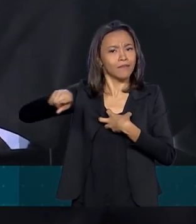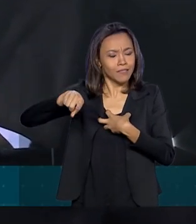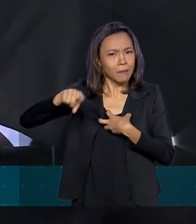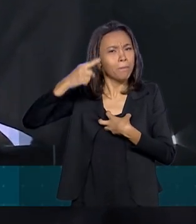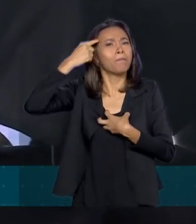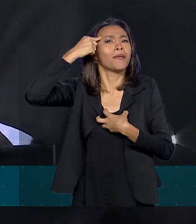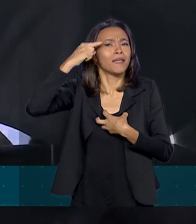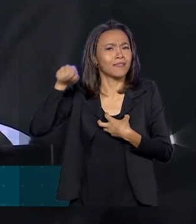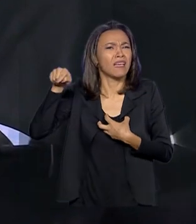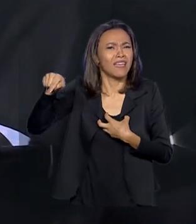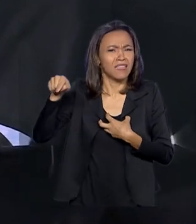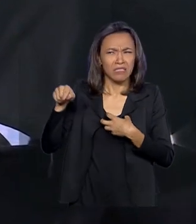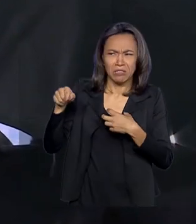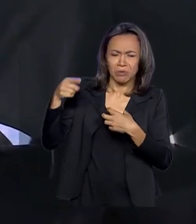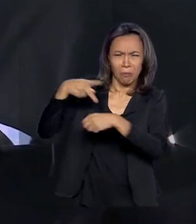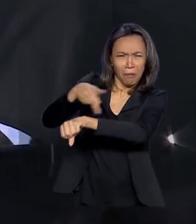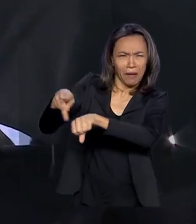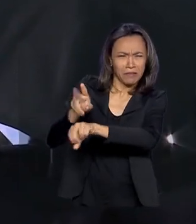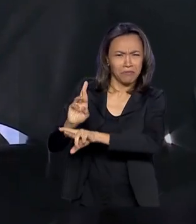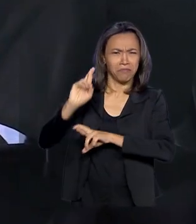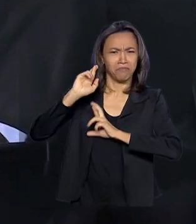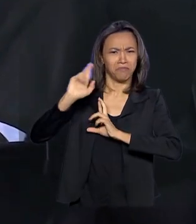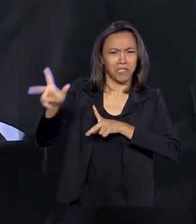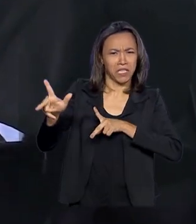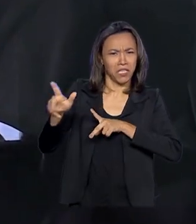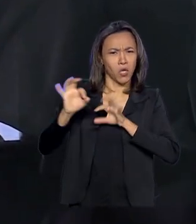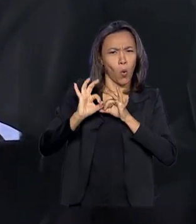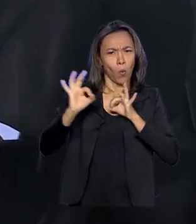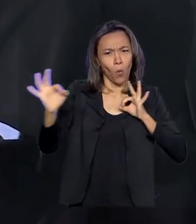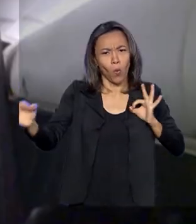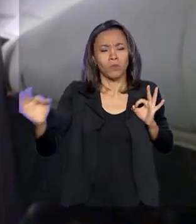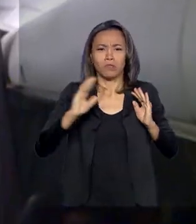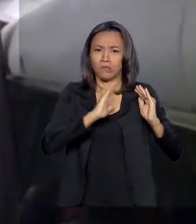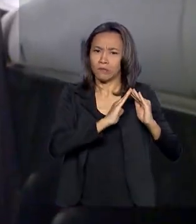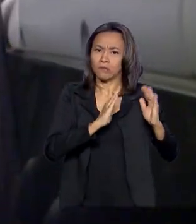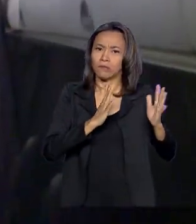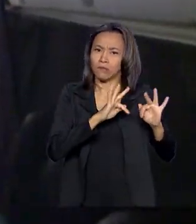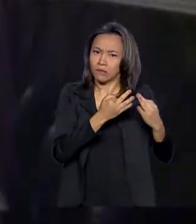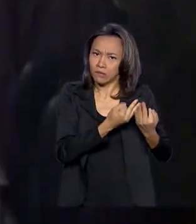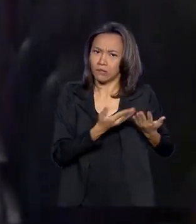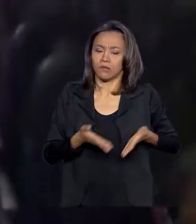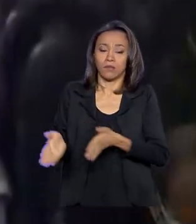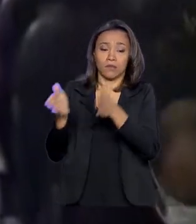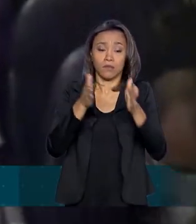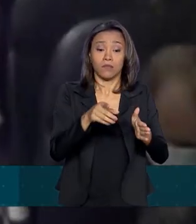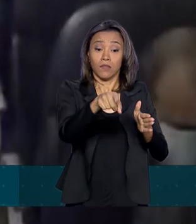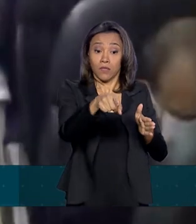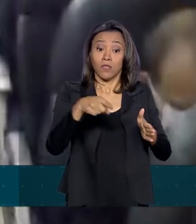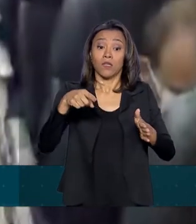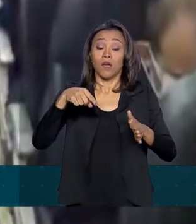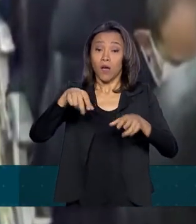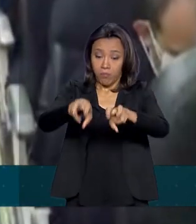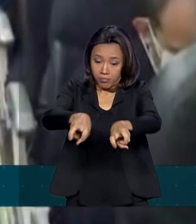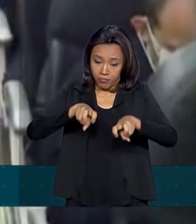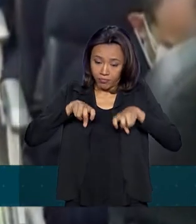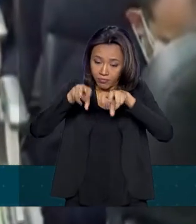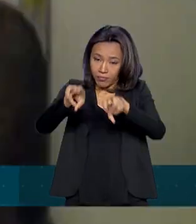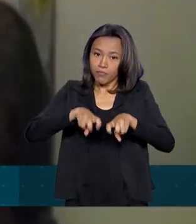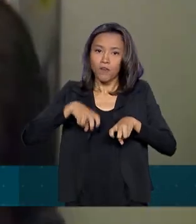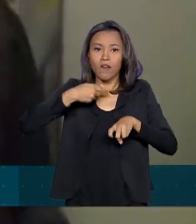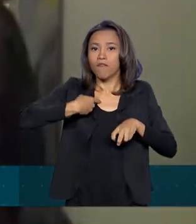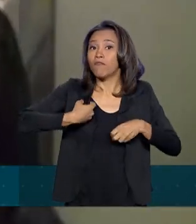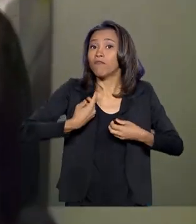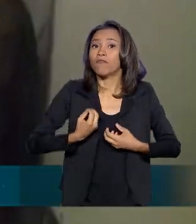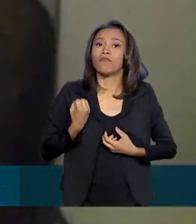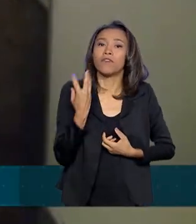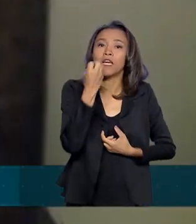Imagina a situação deles num país diferente, longe de casa. Os passageiros e a equipe de apoio viajaram de máscara